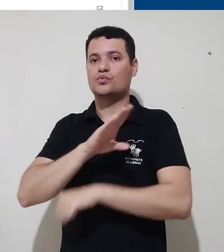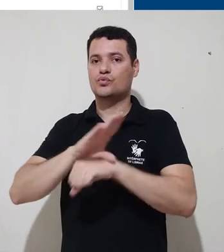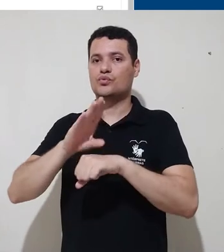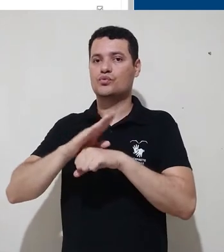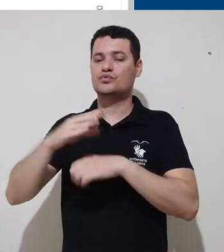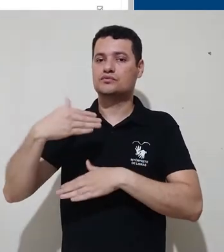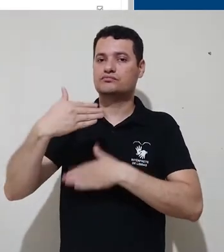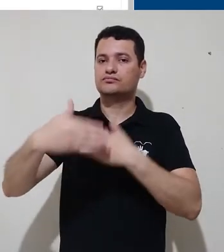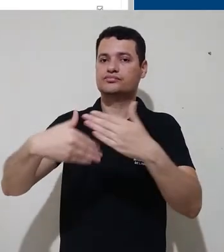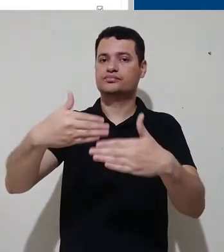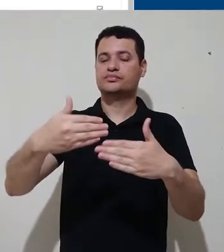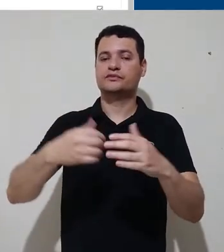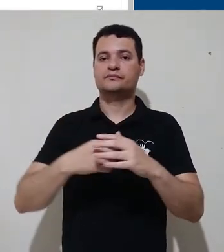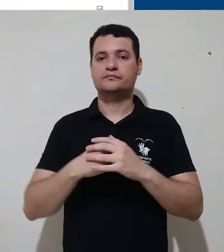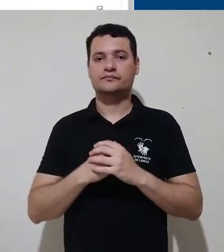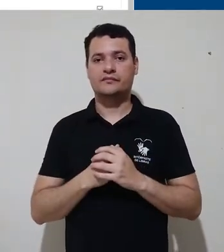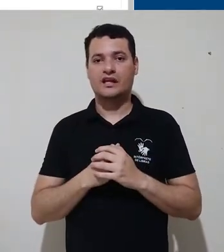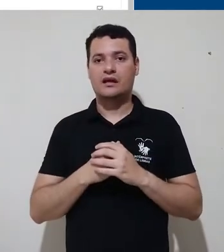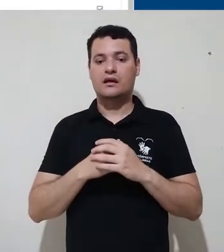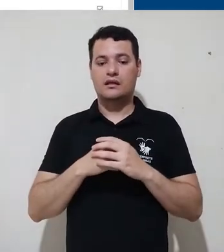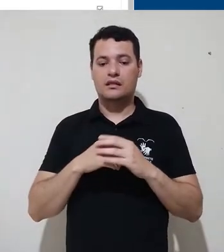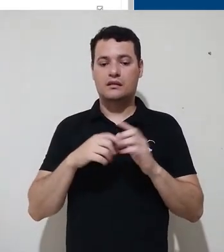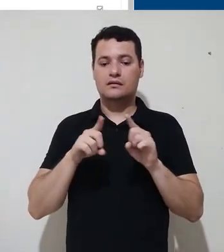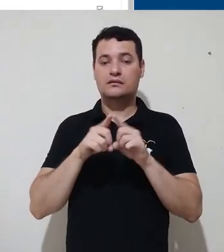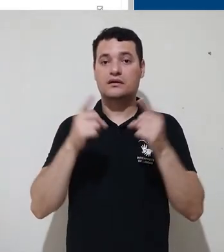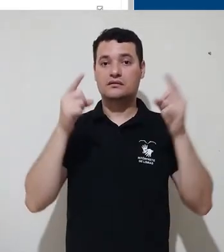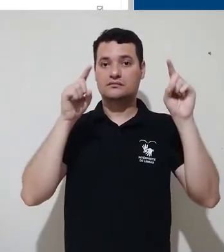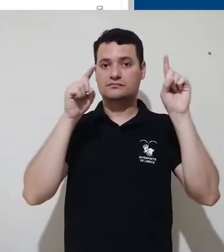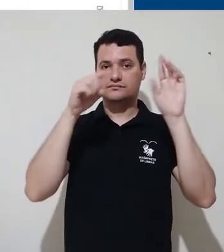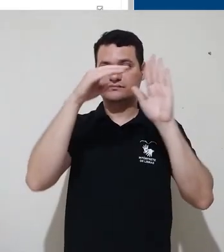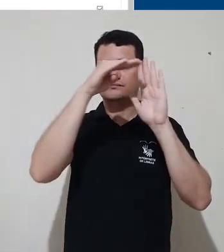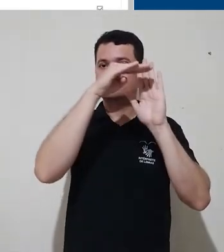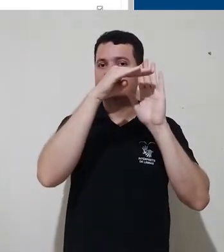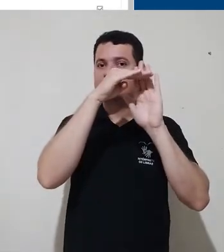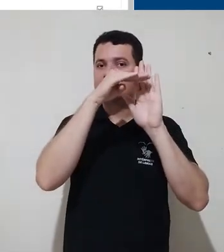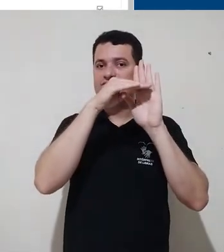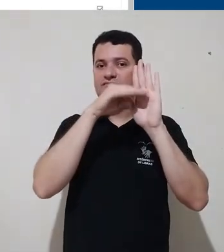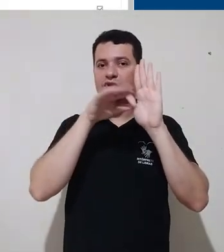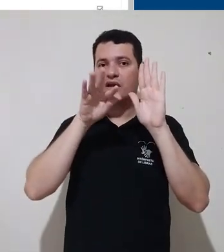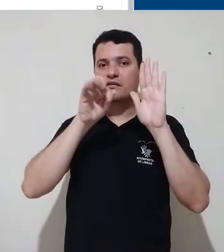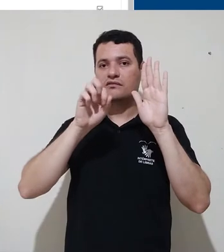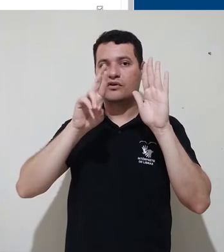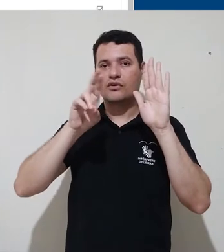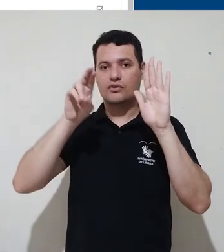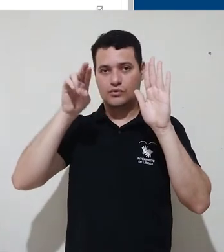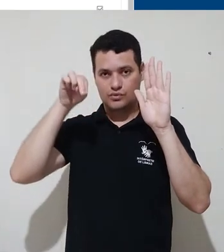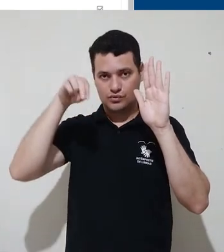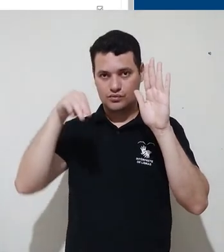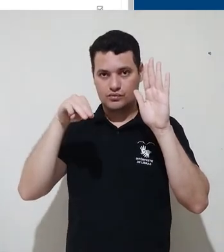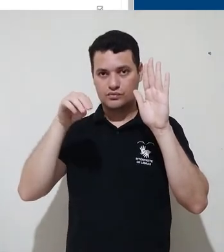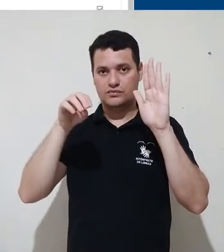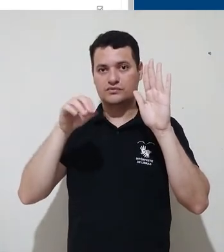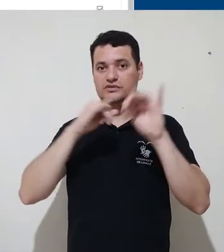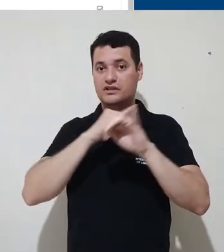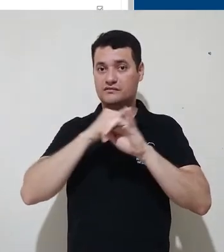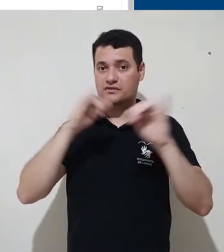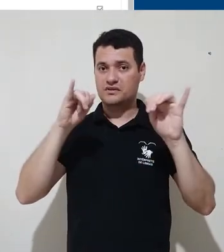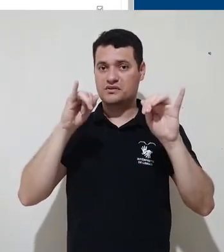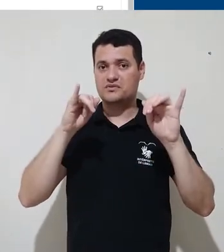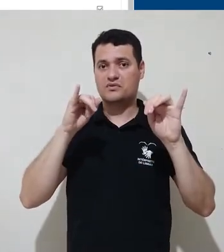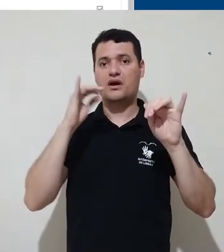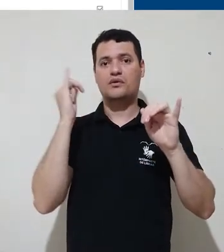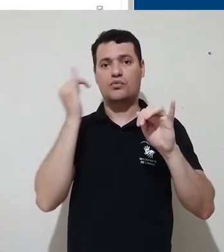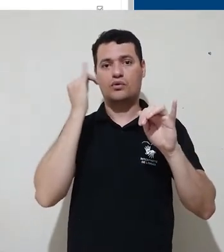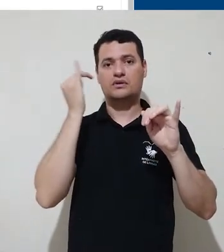o curso. E o fórum de avisos será uma ferramenta útil para o professor, para estabelecer uma